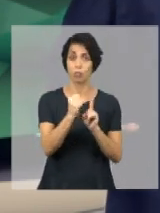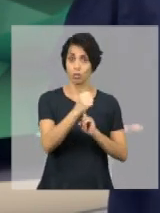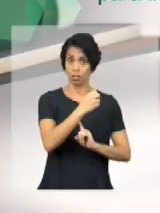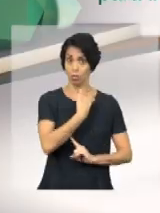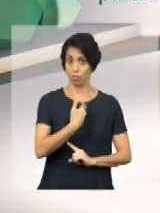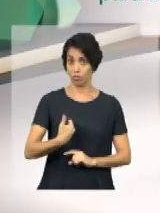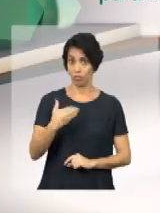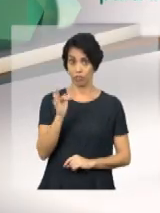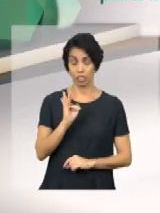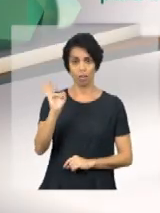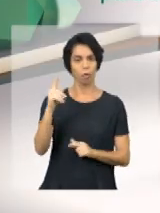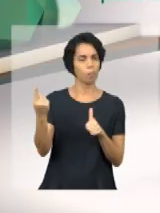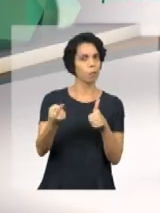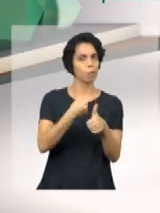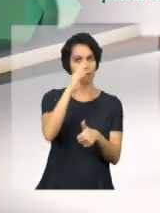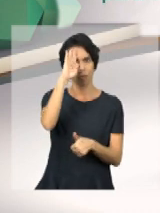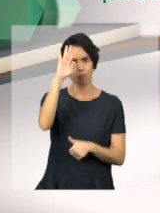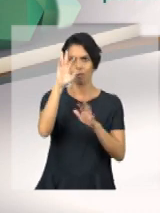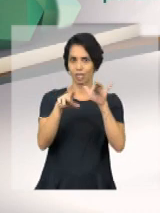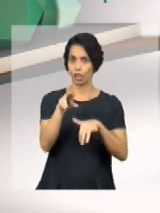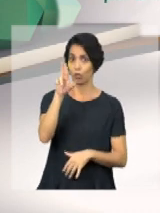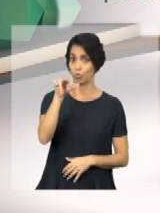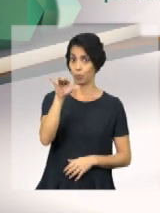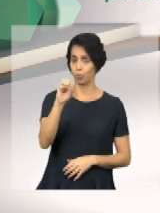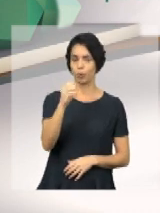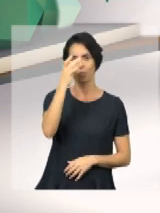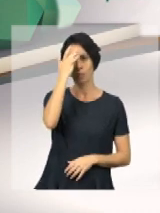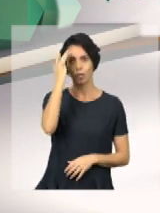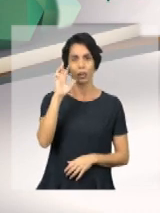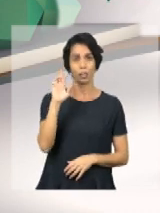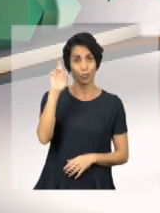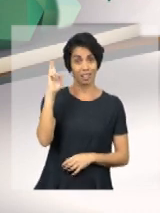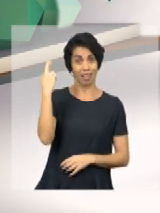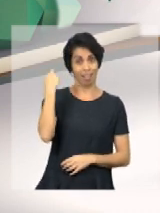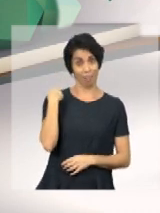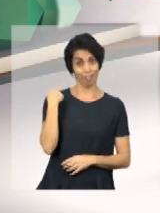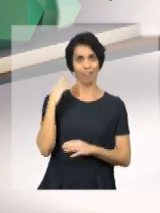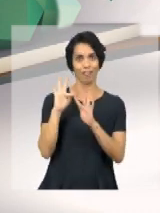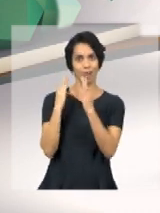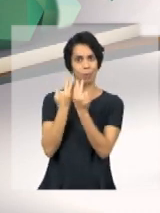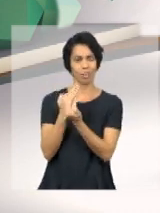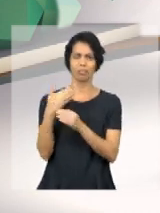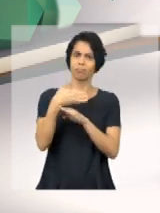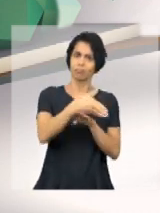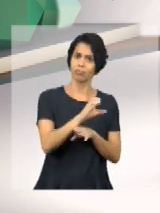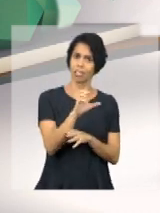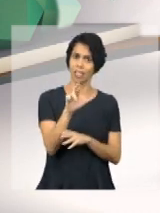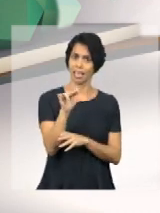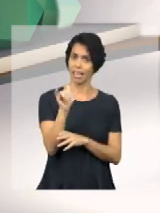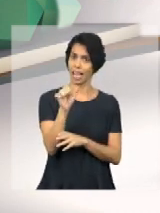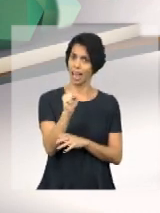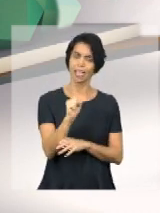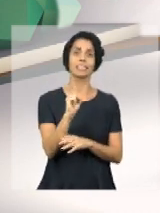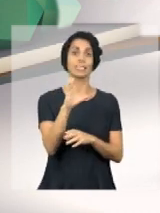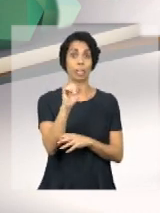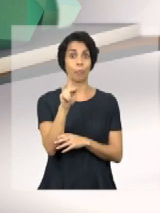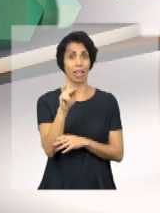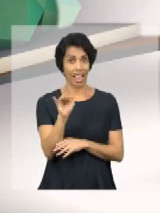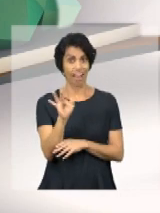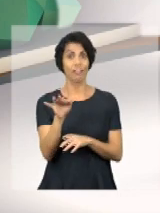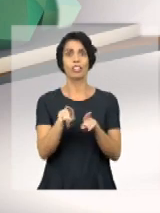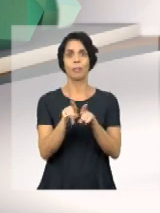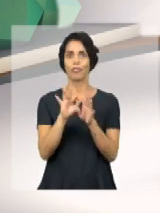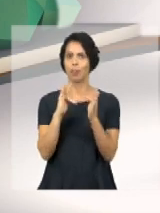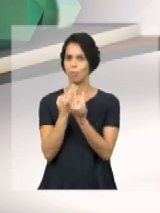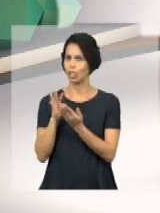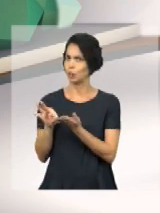federal, o primeiro passo é fazer o Cadastro Único. A responsável familiar só precisa ir até o CRAS, levando o seu CPF e de todos